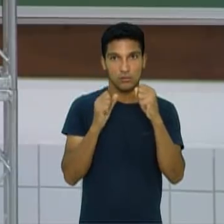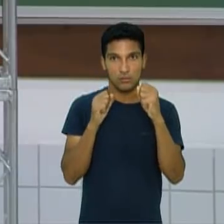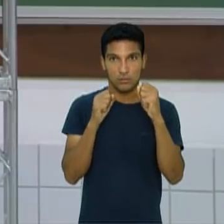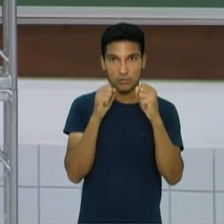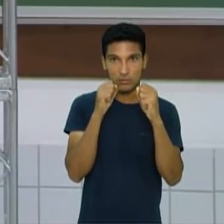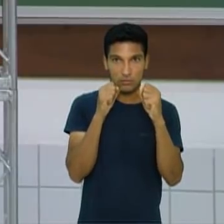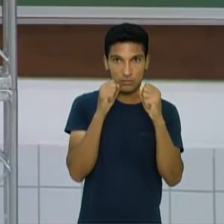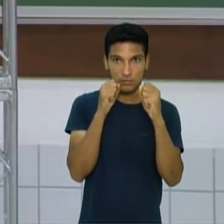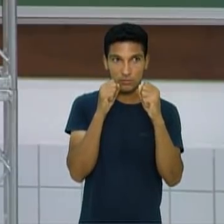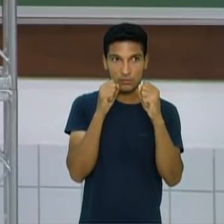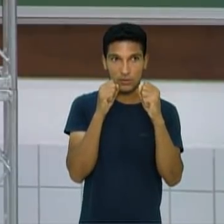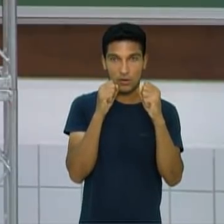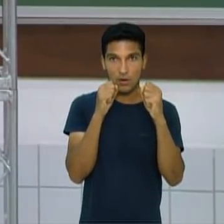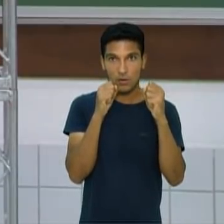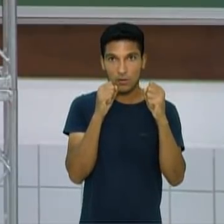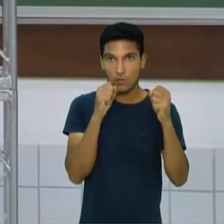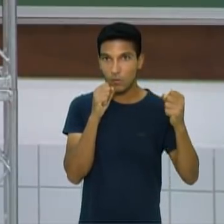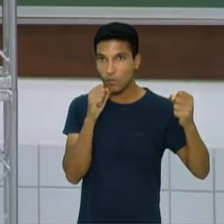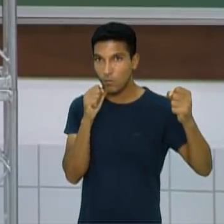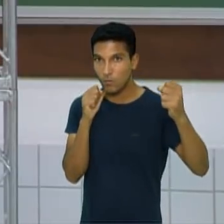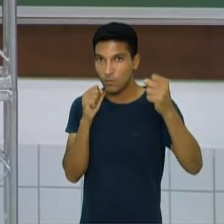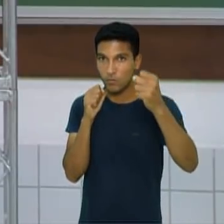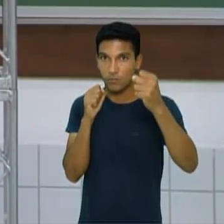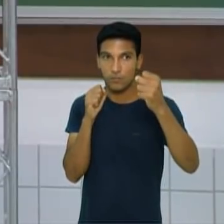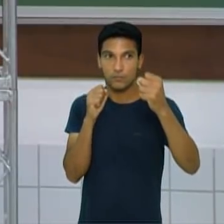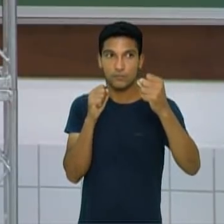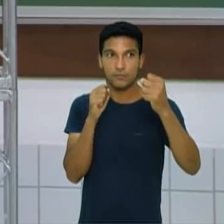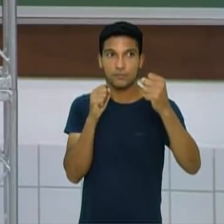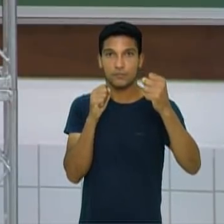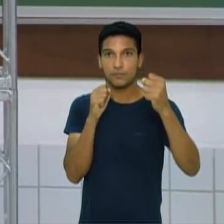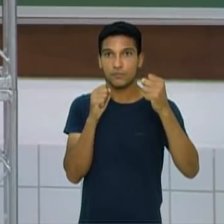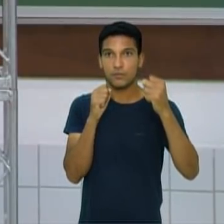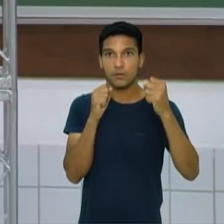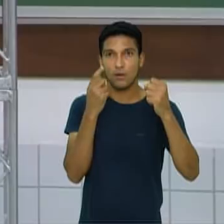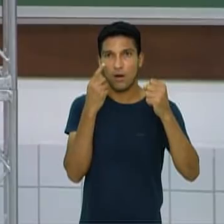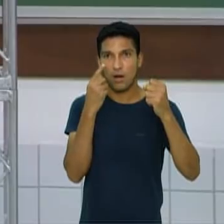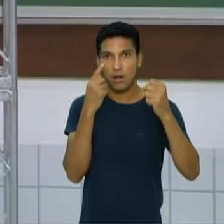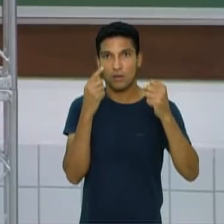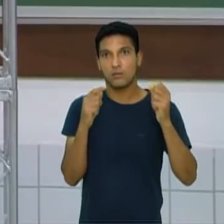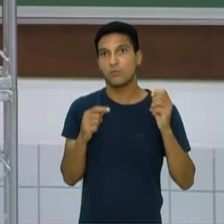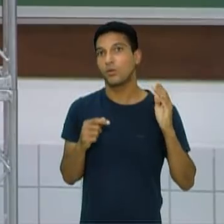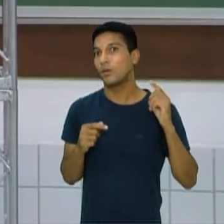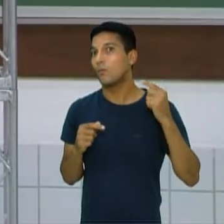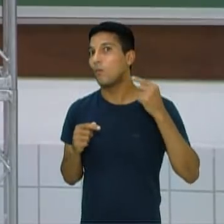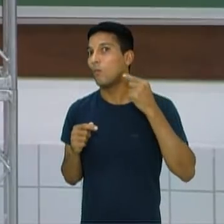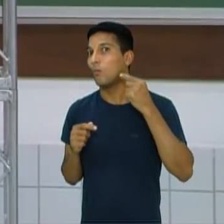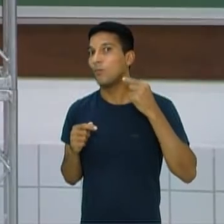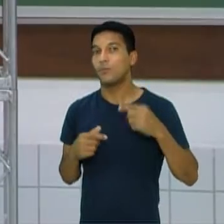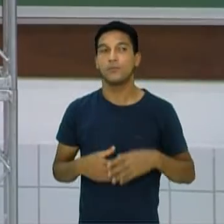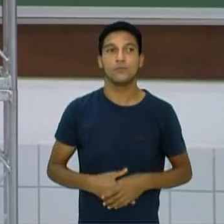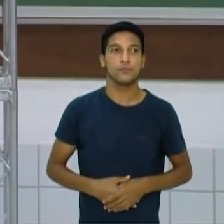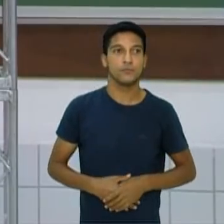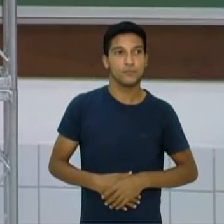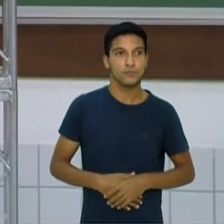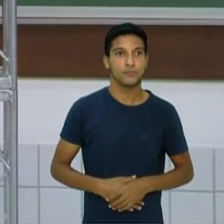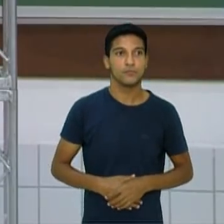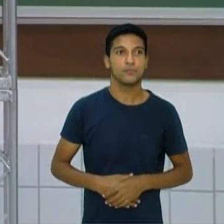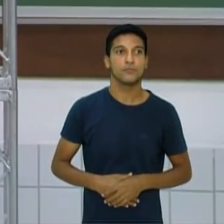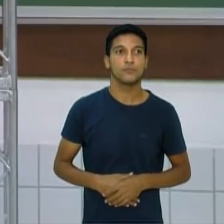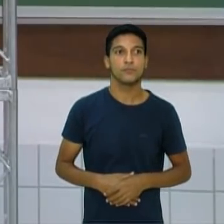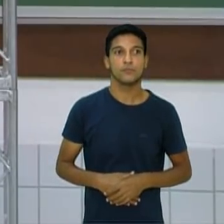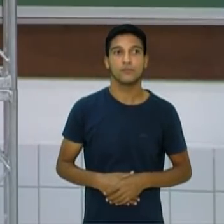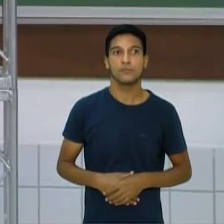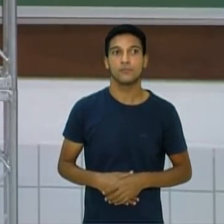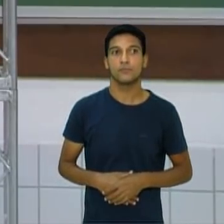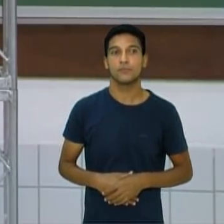No cruzado, eu vou trazer o braço um pouquinho mais para dentro e volto. Então, nessa posição,